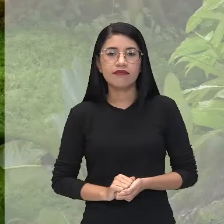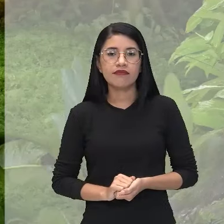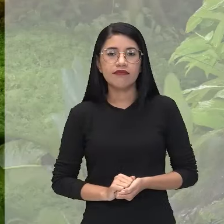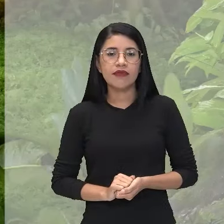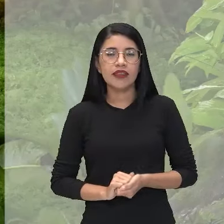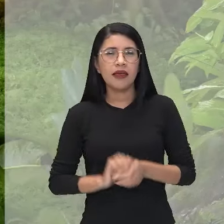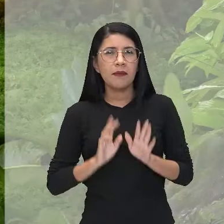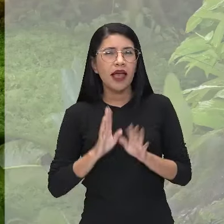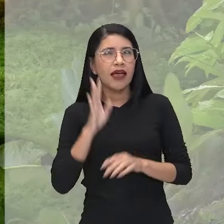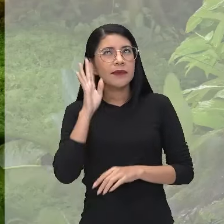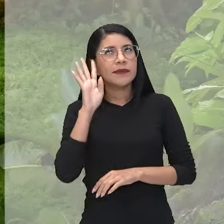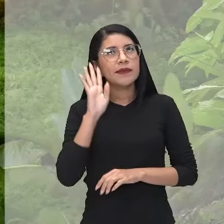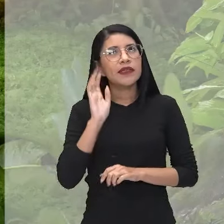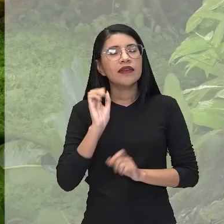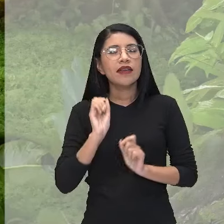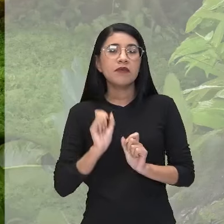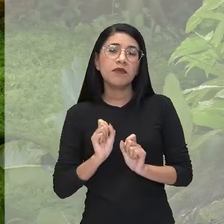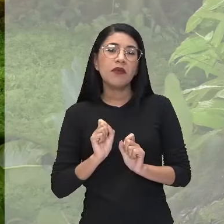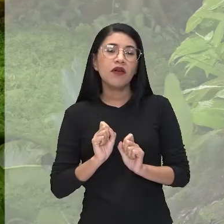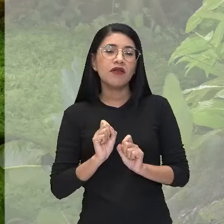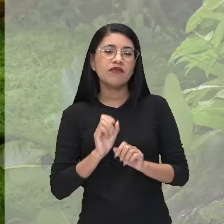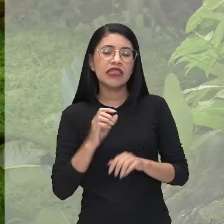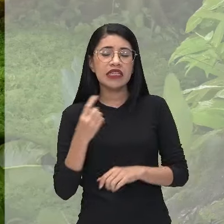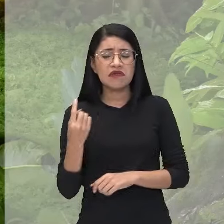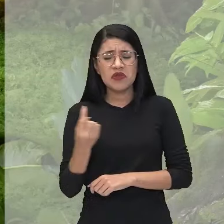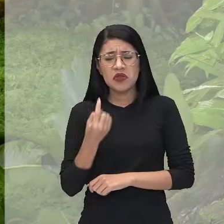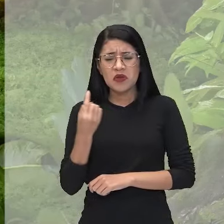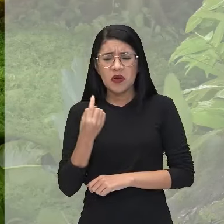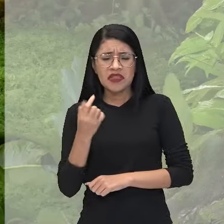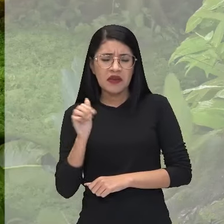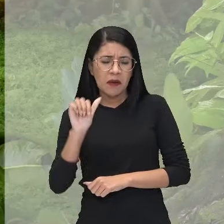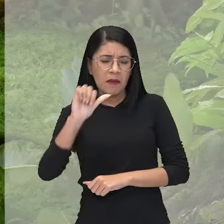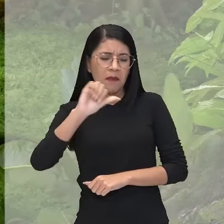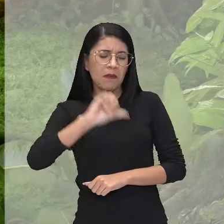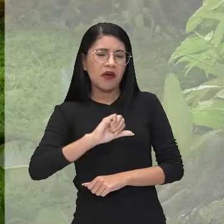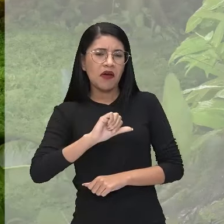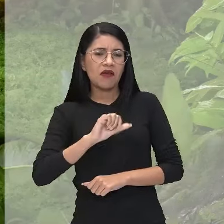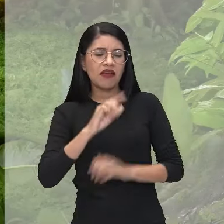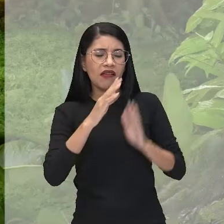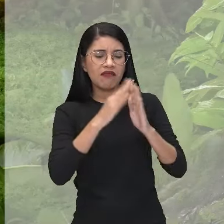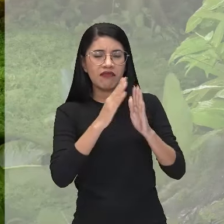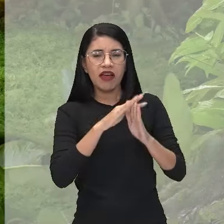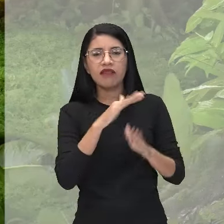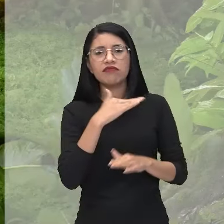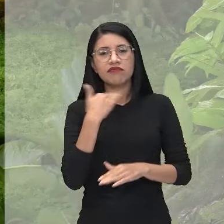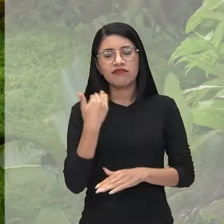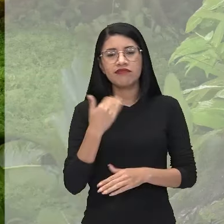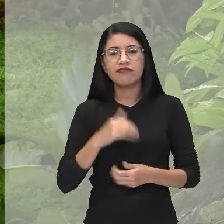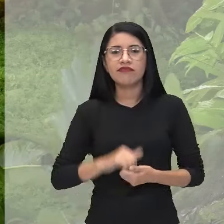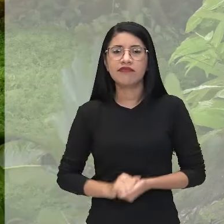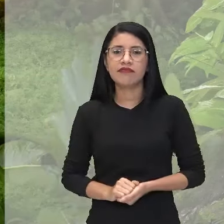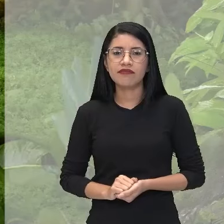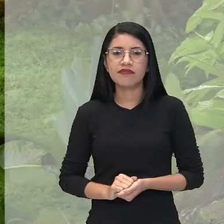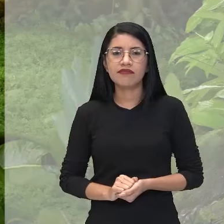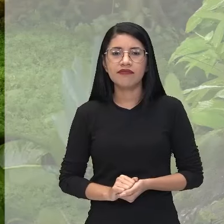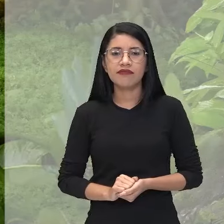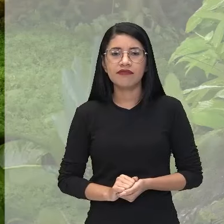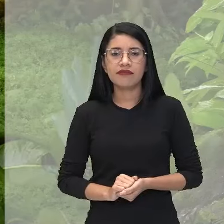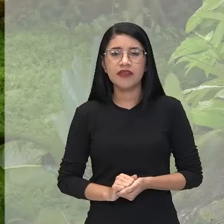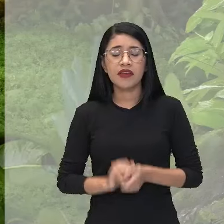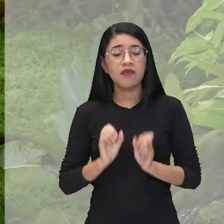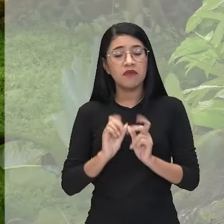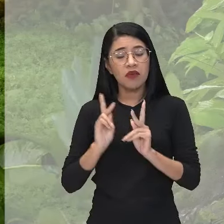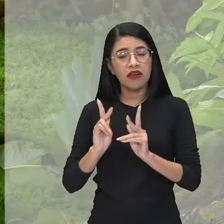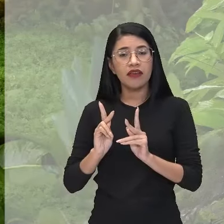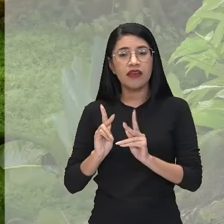Pensando bem, a solidão é pior do que a maloca dos mortos. Está